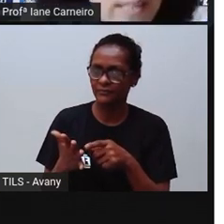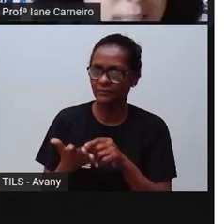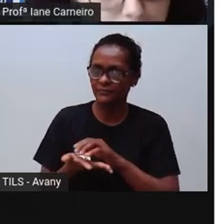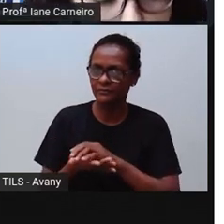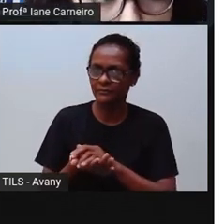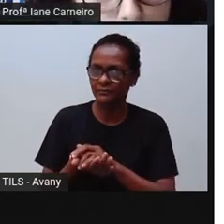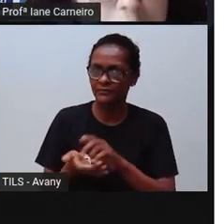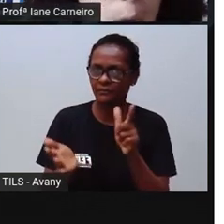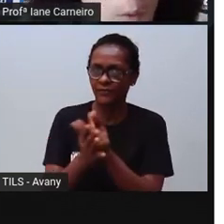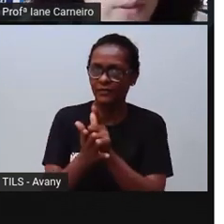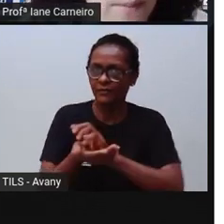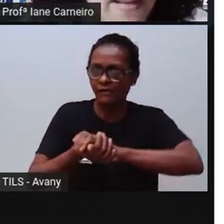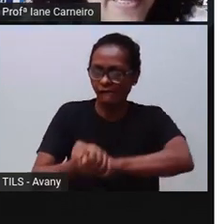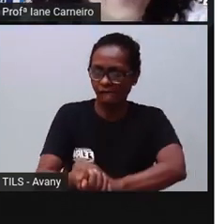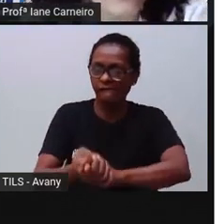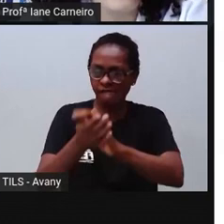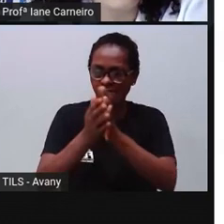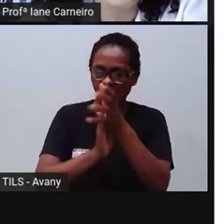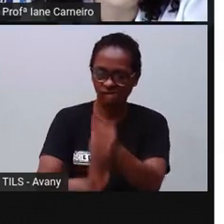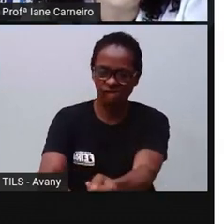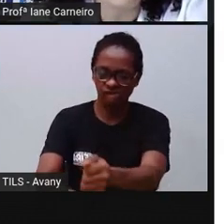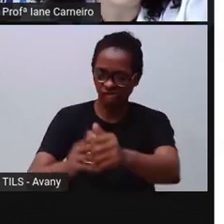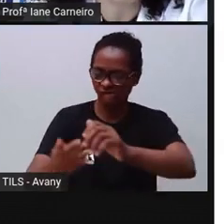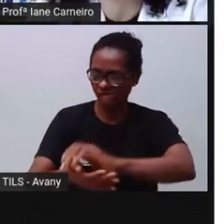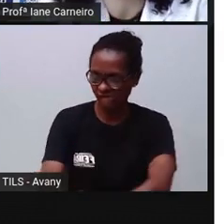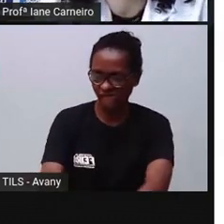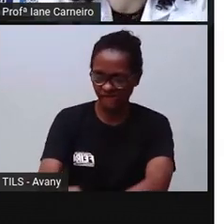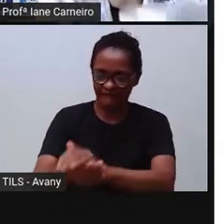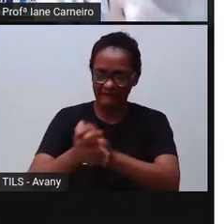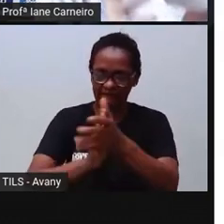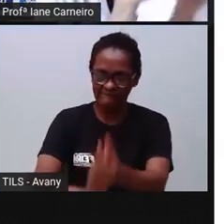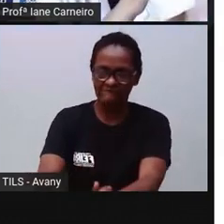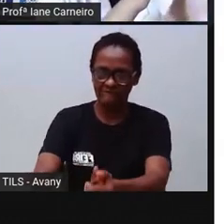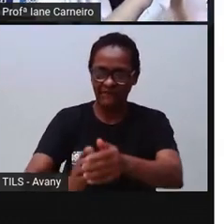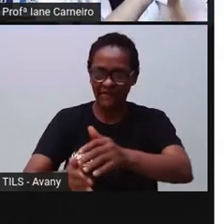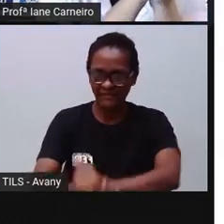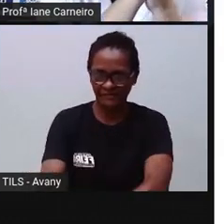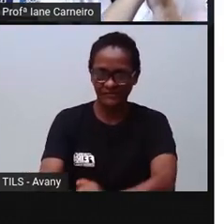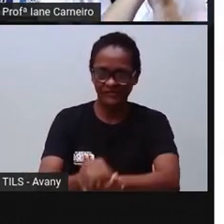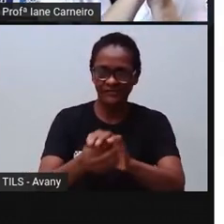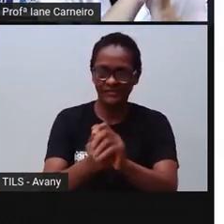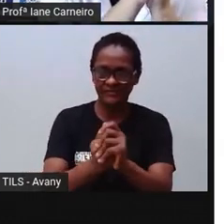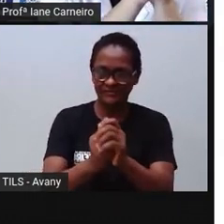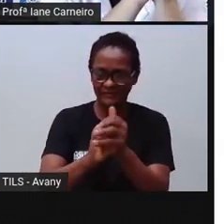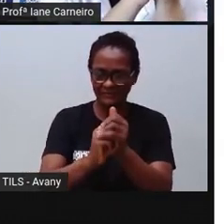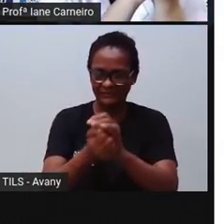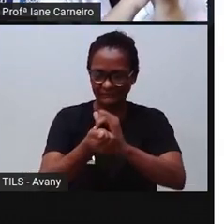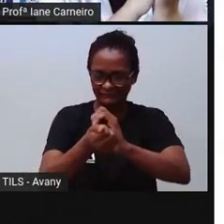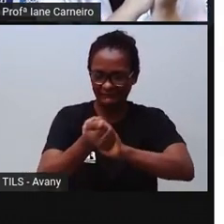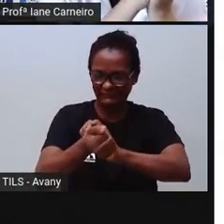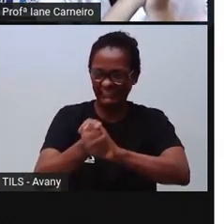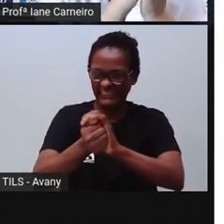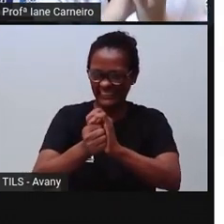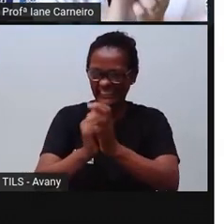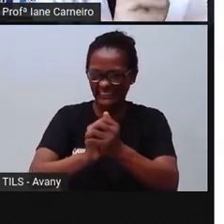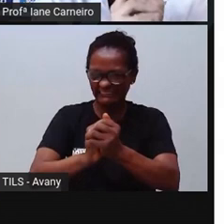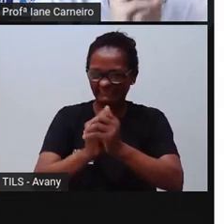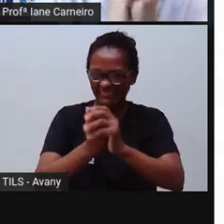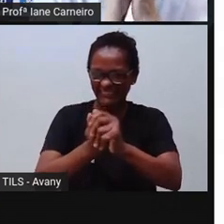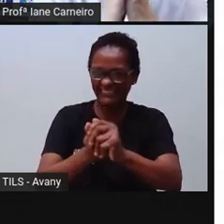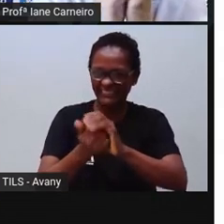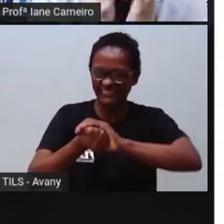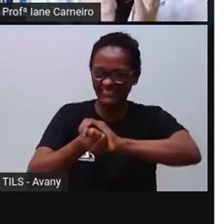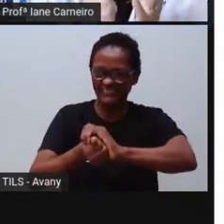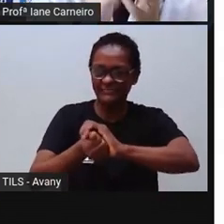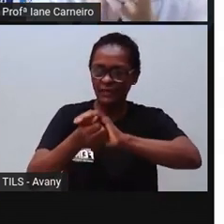Ou fazer força contra a parede. Então, quando você pega uma folha de papel, ó, e você amassa ela, ó, você vai